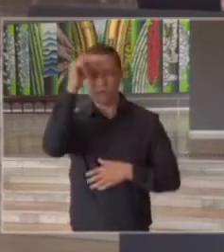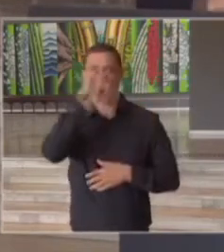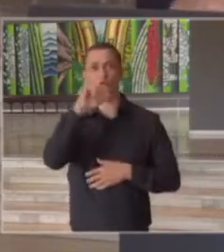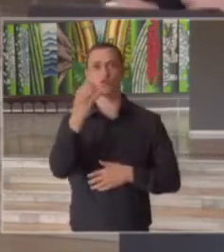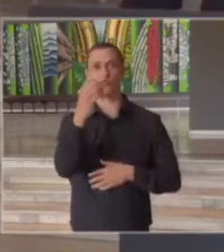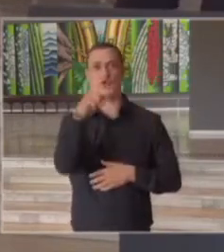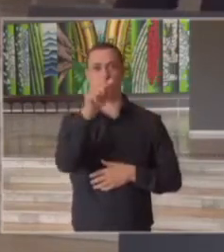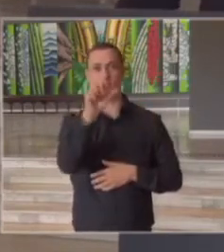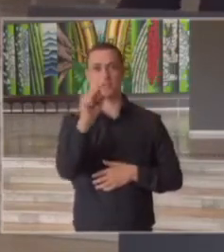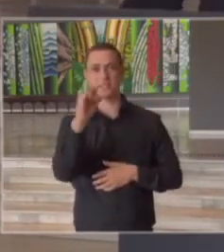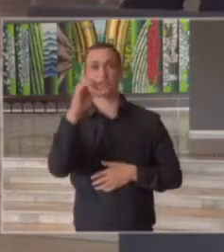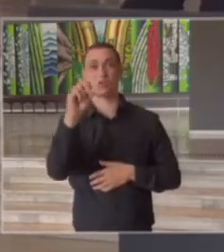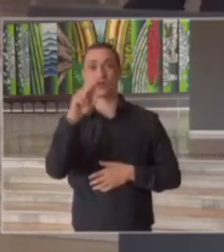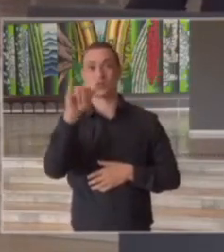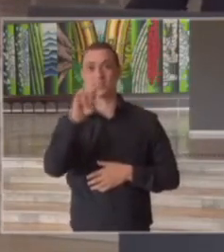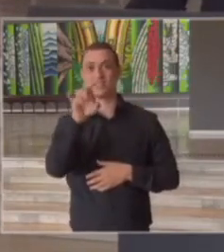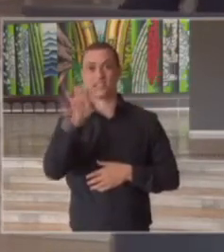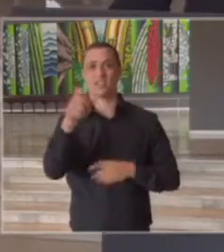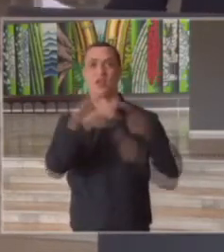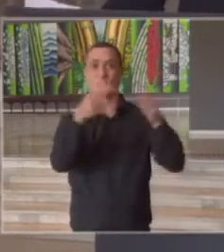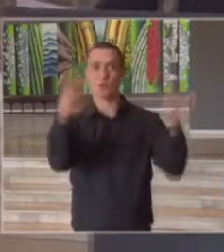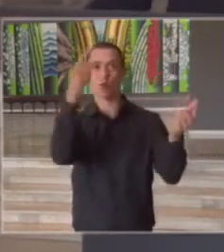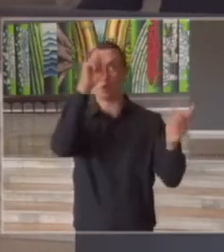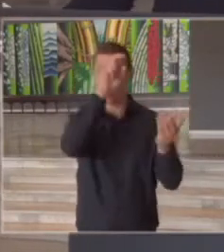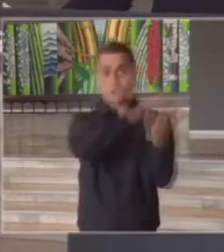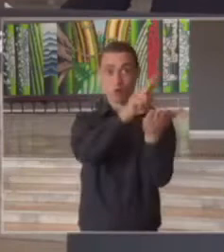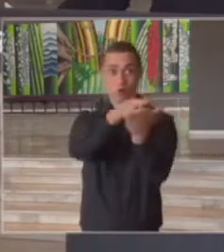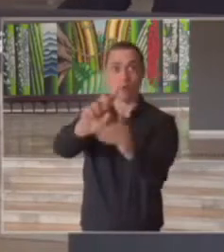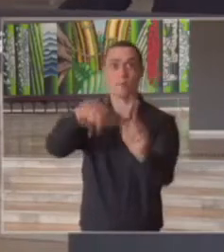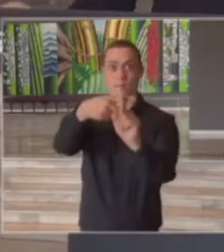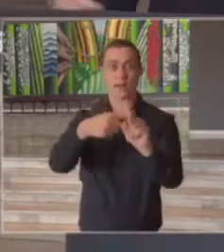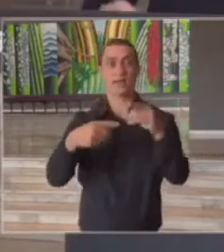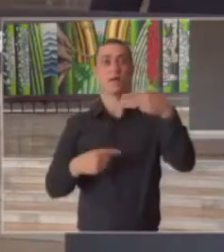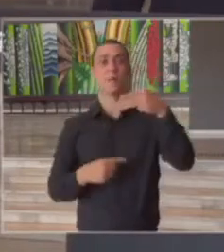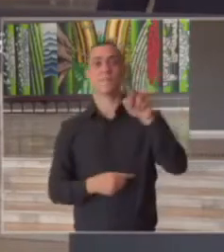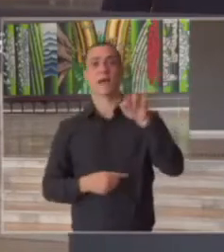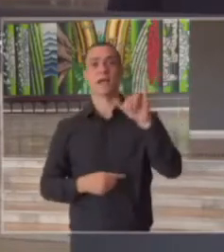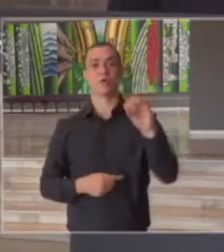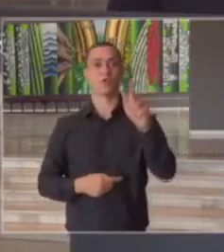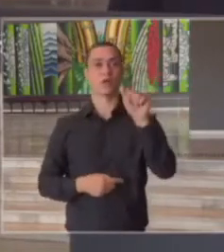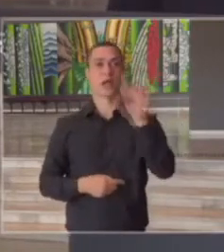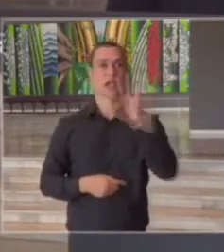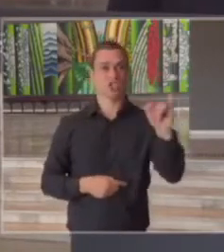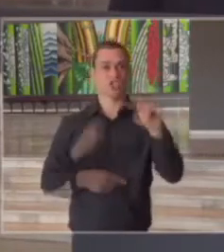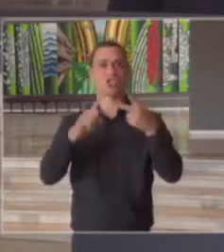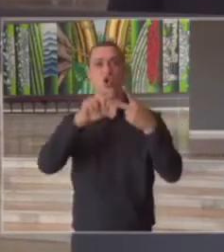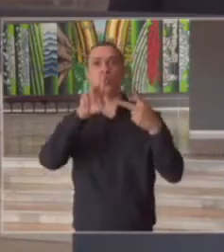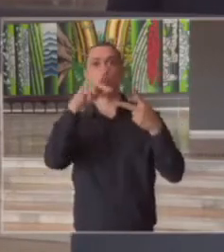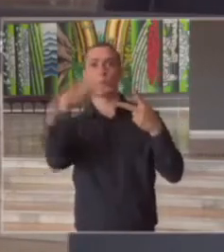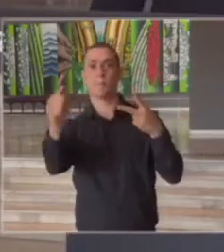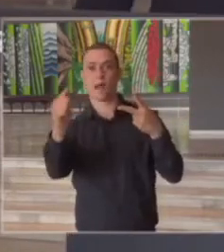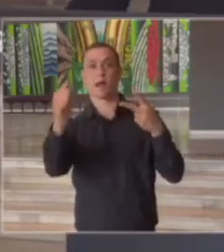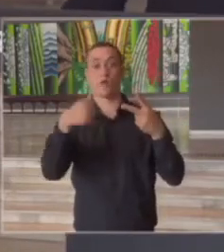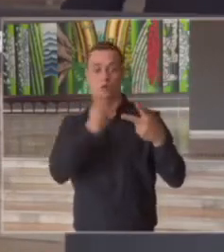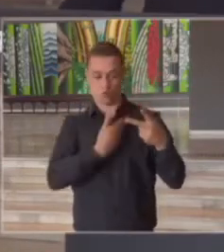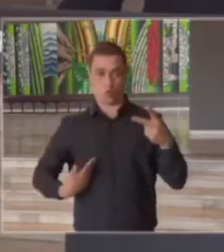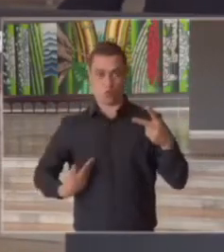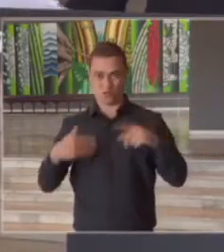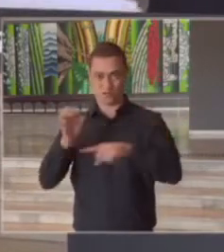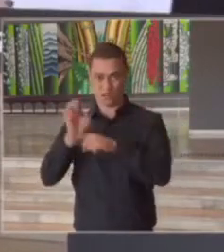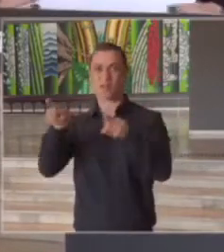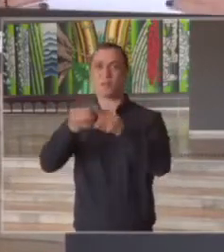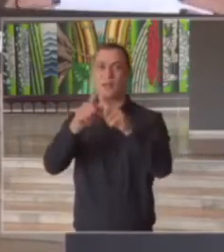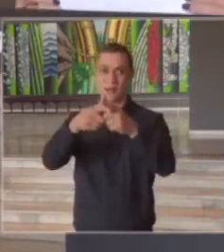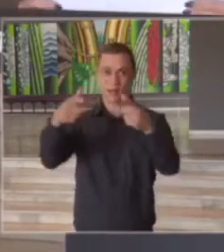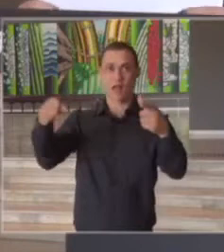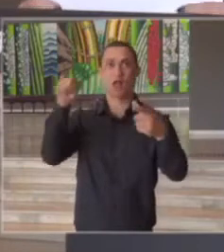tem feito aumentando o número de leitos em Campinas Mário Gatti as UPAs o estado paralelamente aumentando